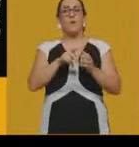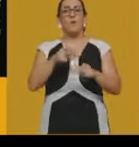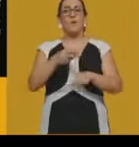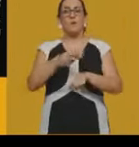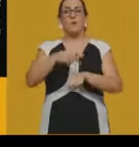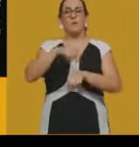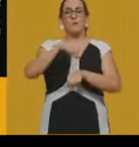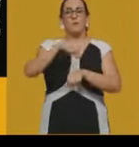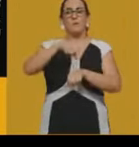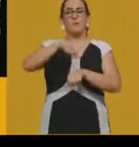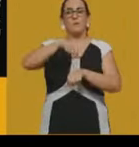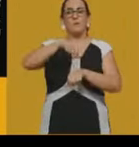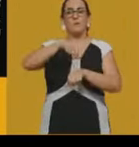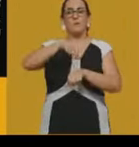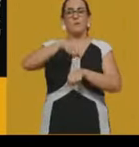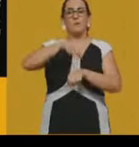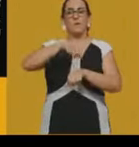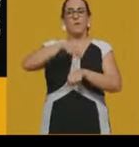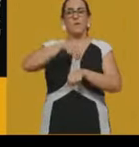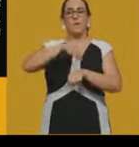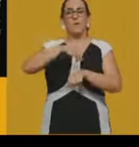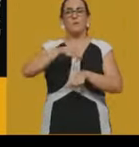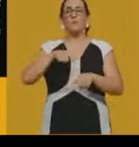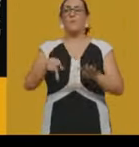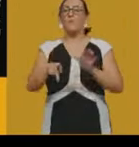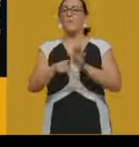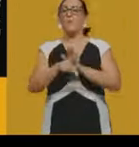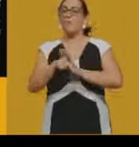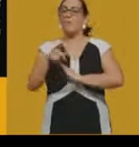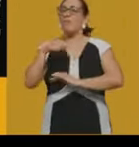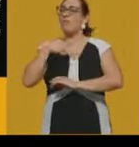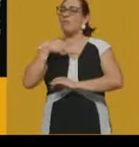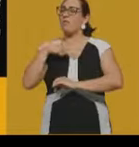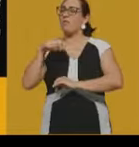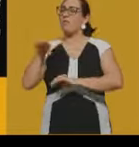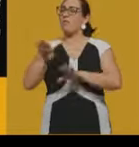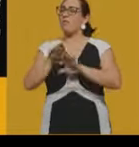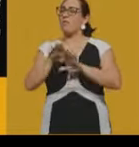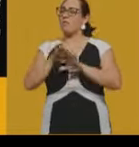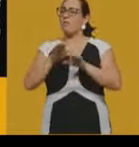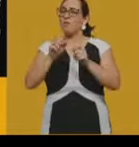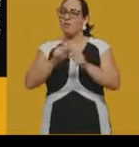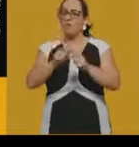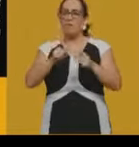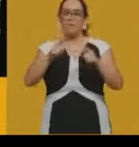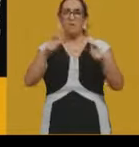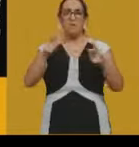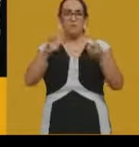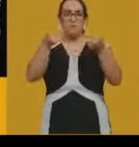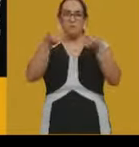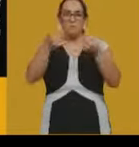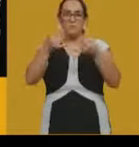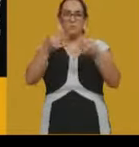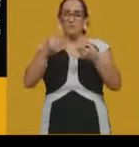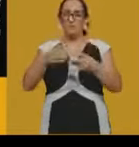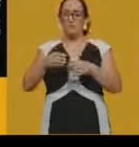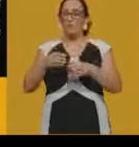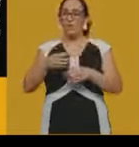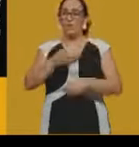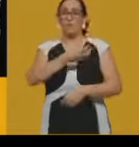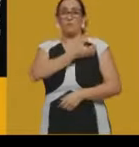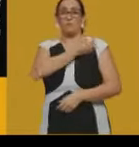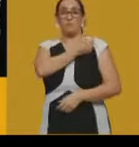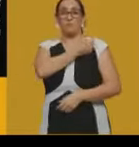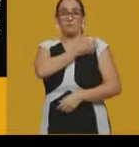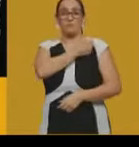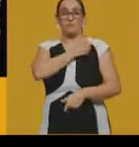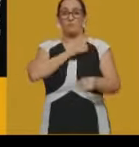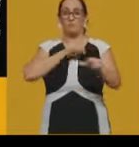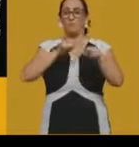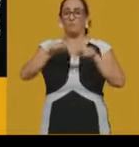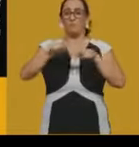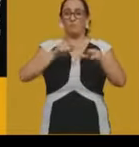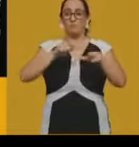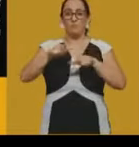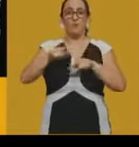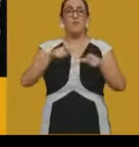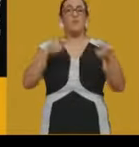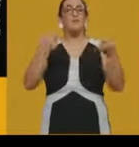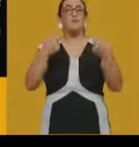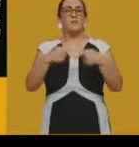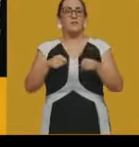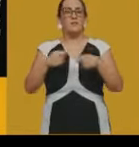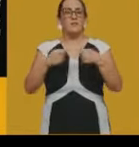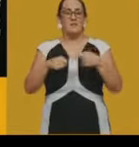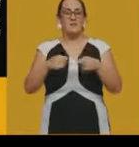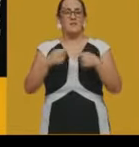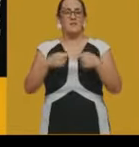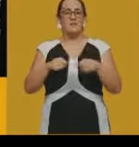isso a gente tem aí um crescimento maior também do número de trabalhadores, da necessidade de mão de obra, a